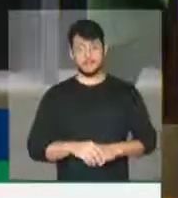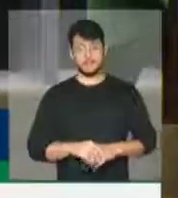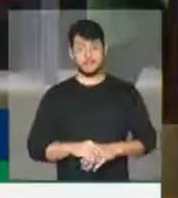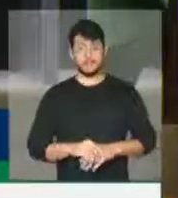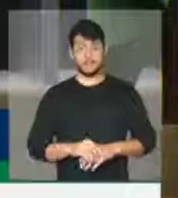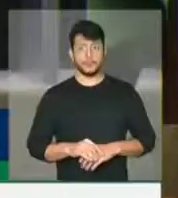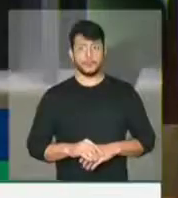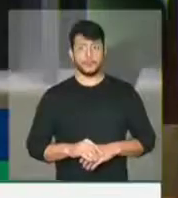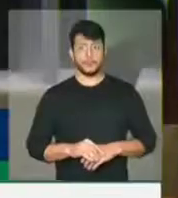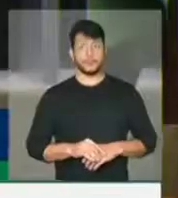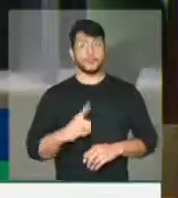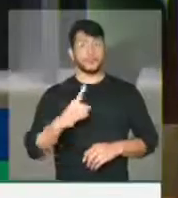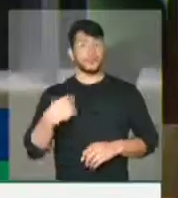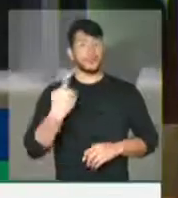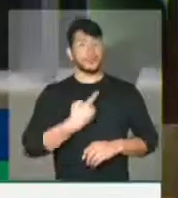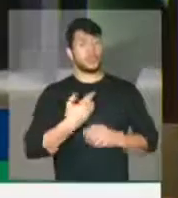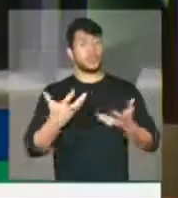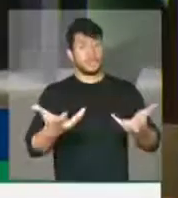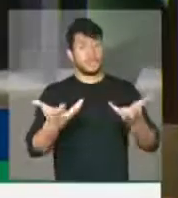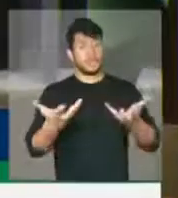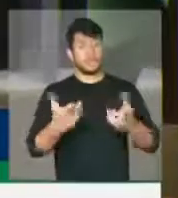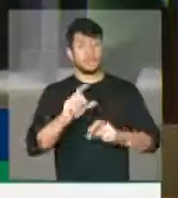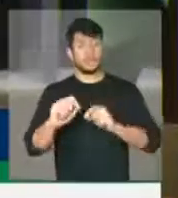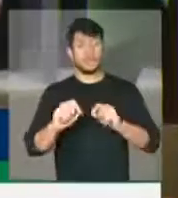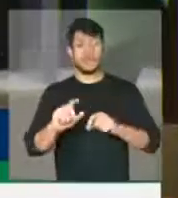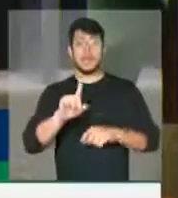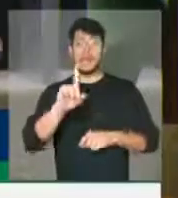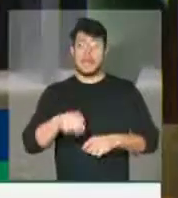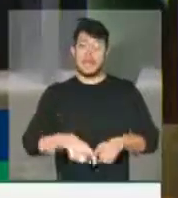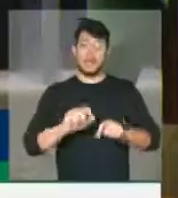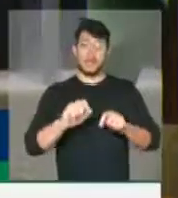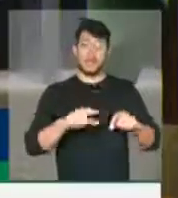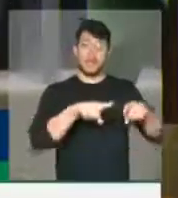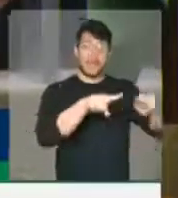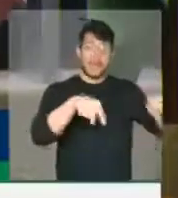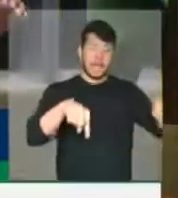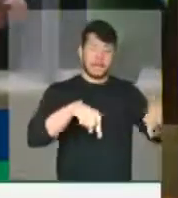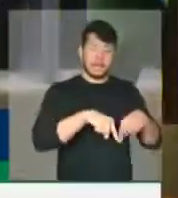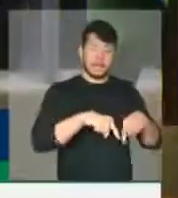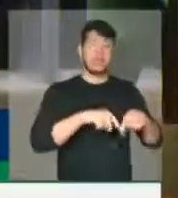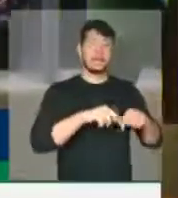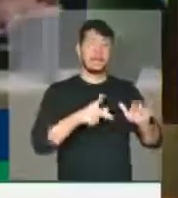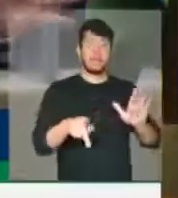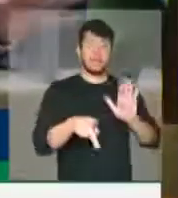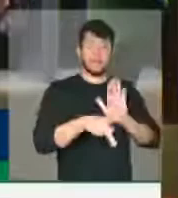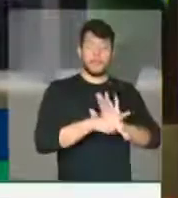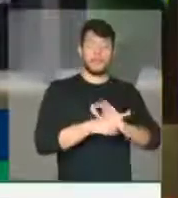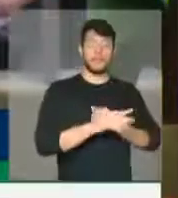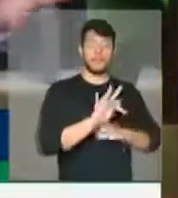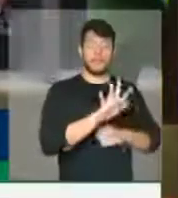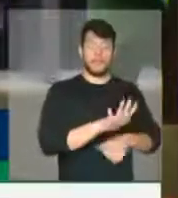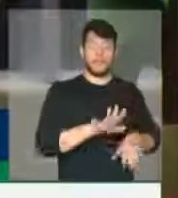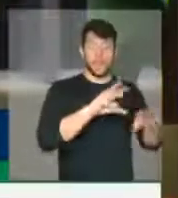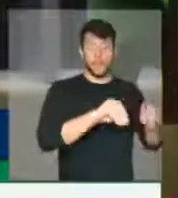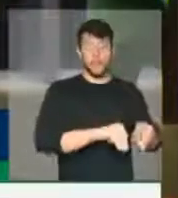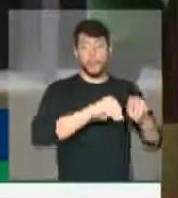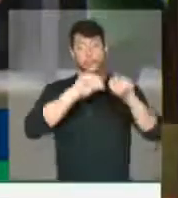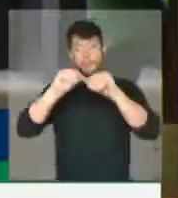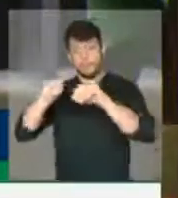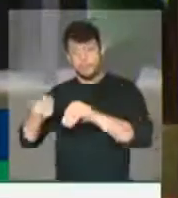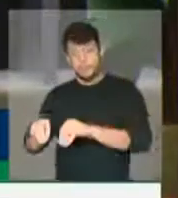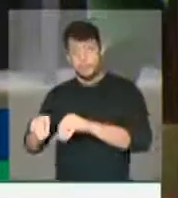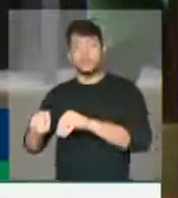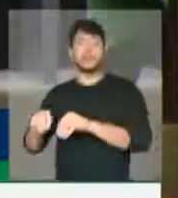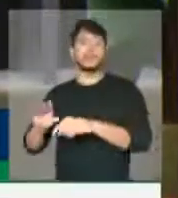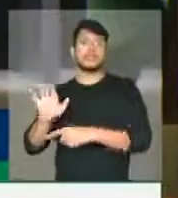queríamos fazer. O que nós queremos? A transferência das terras da União para o Estado do Amapá e, evidentemente, de Roraima, que é um Estado que eu não